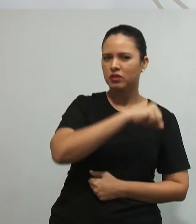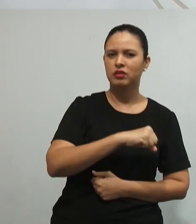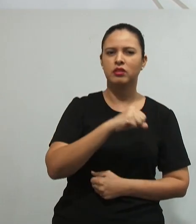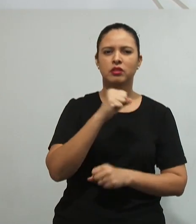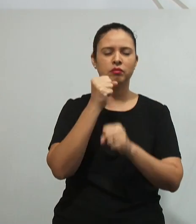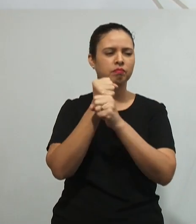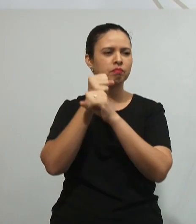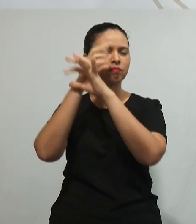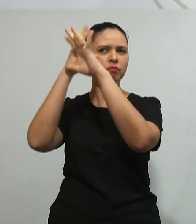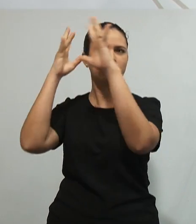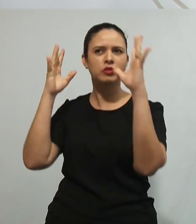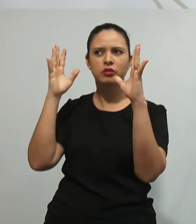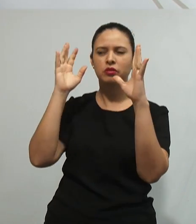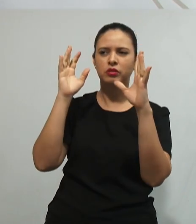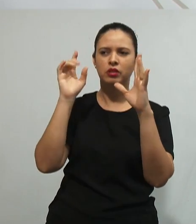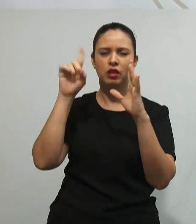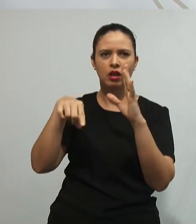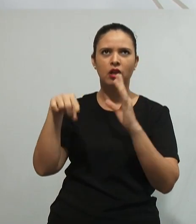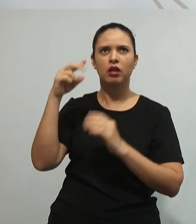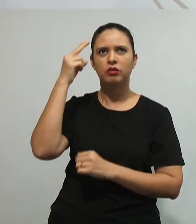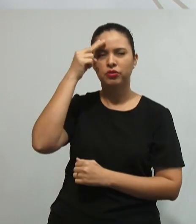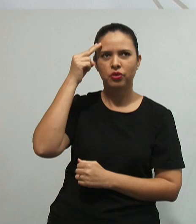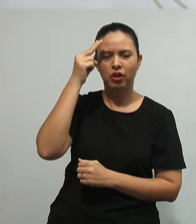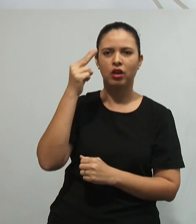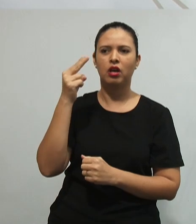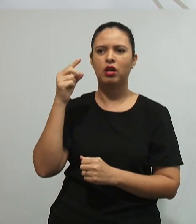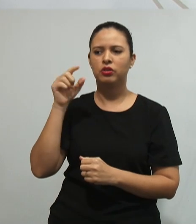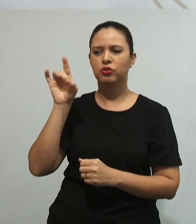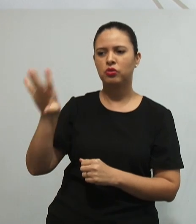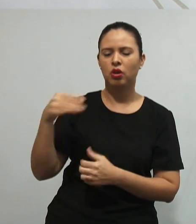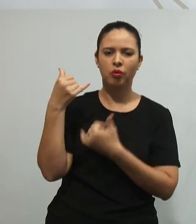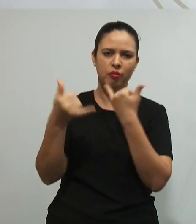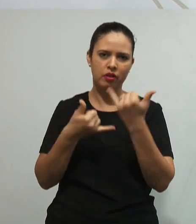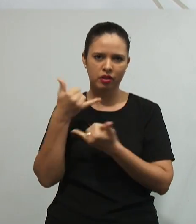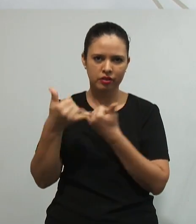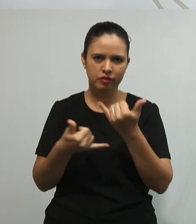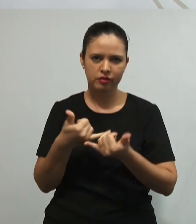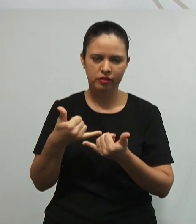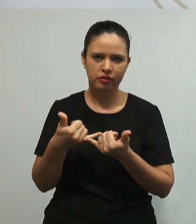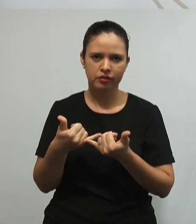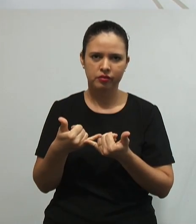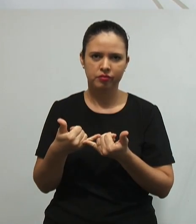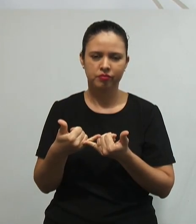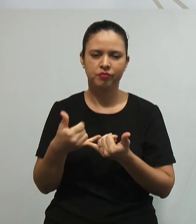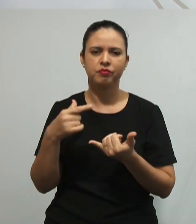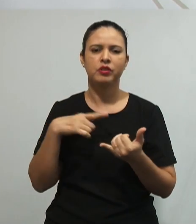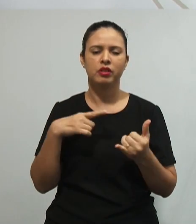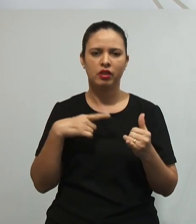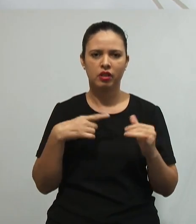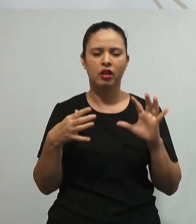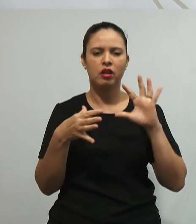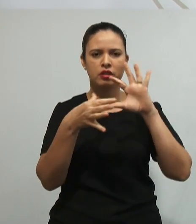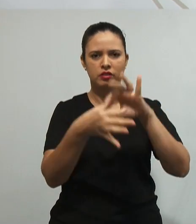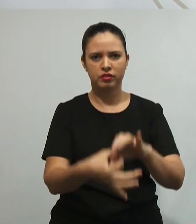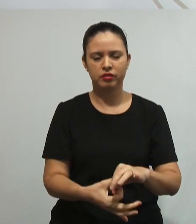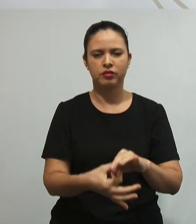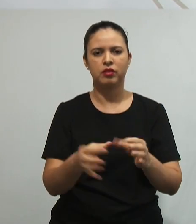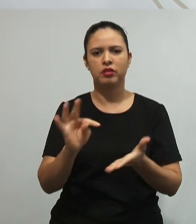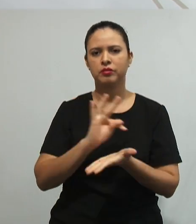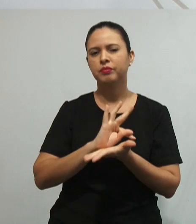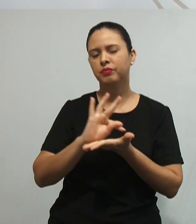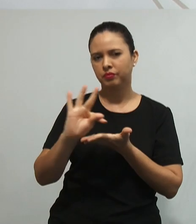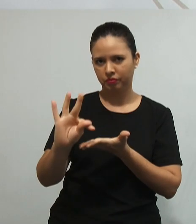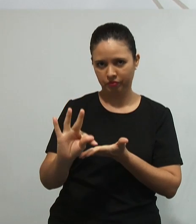sonhar, que usa a imaginação apenas na hora do recreio, tem muita relação com as tendências